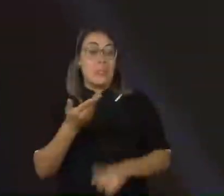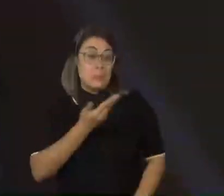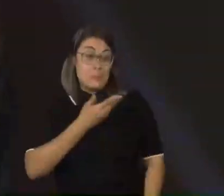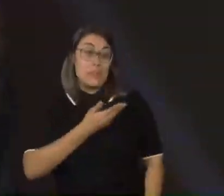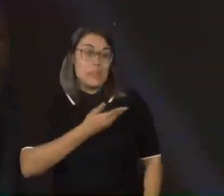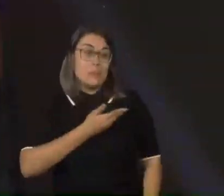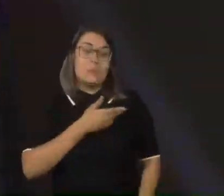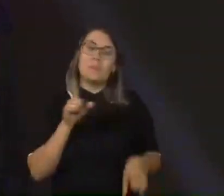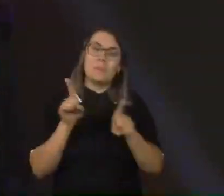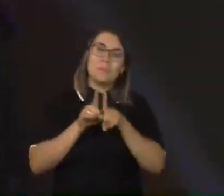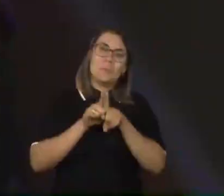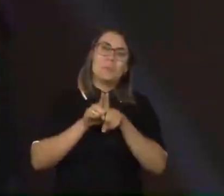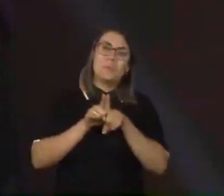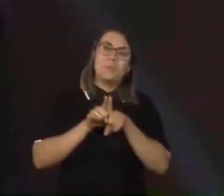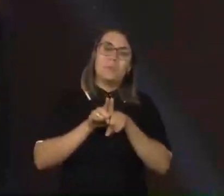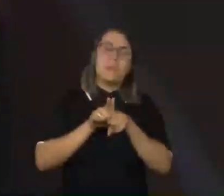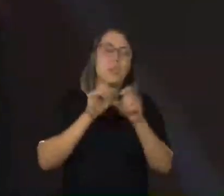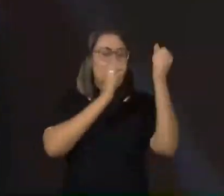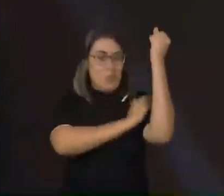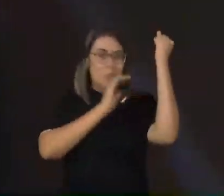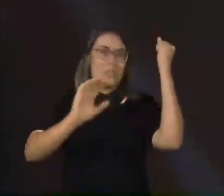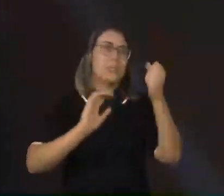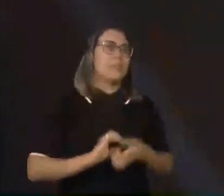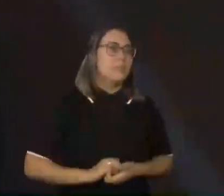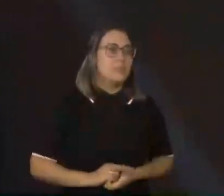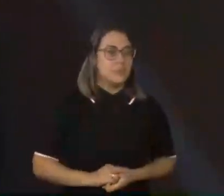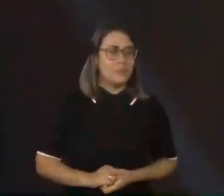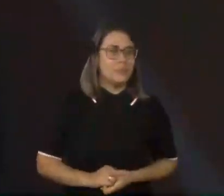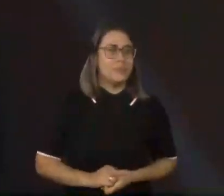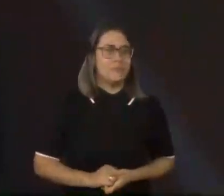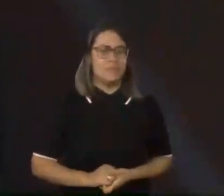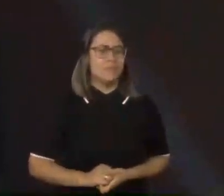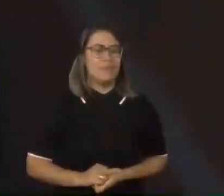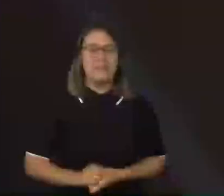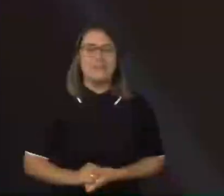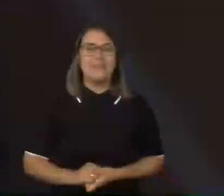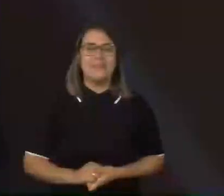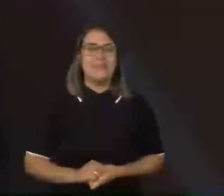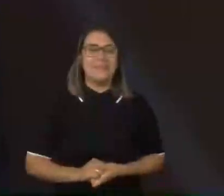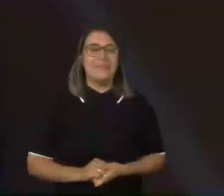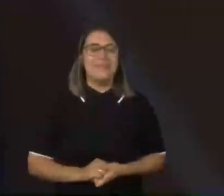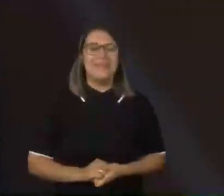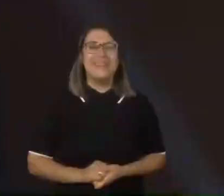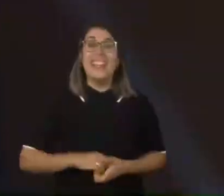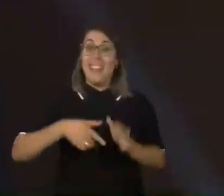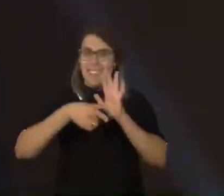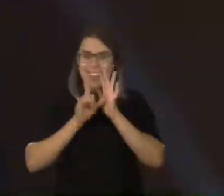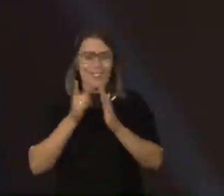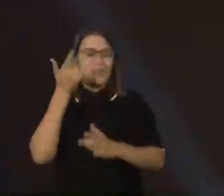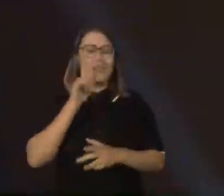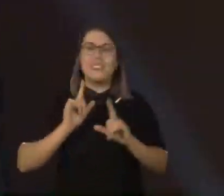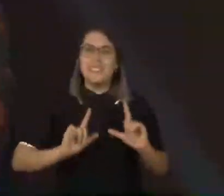e também, por que não, do empoderamento. Antes disso, antes de passar para o outro